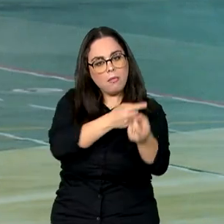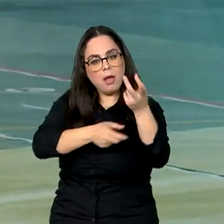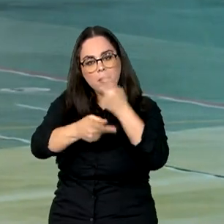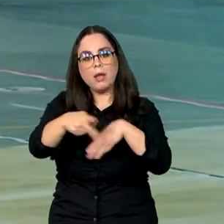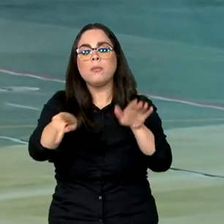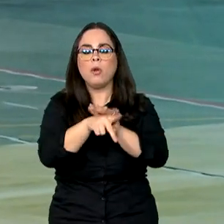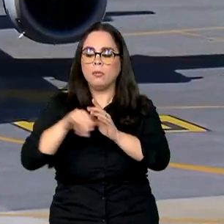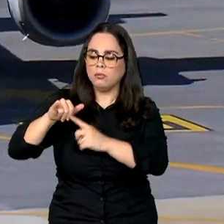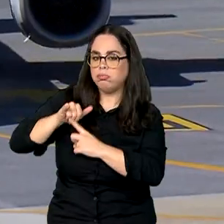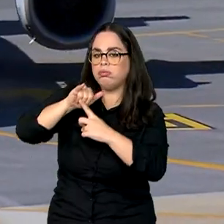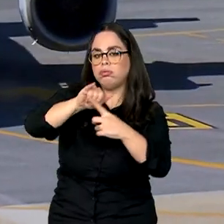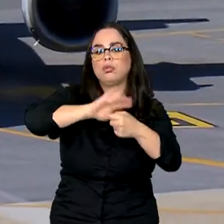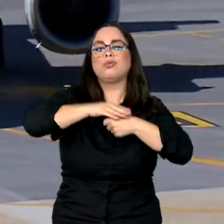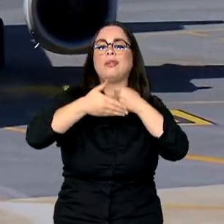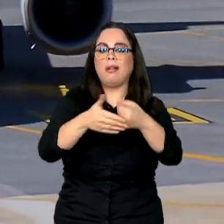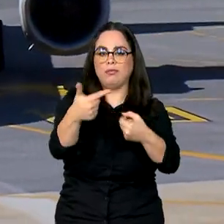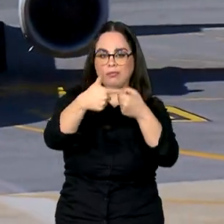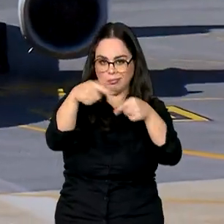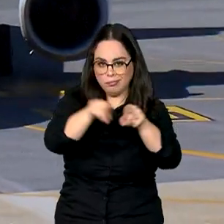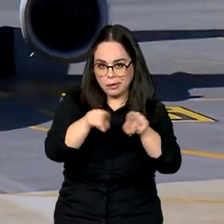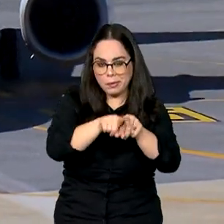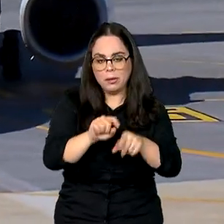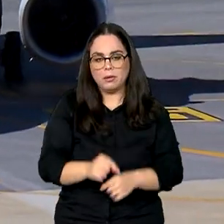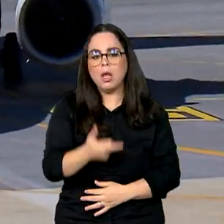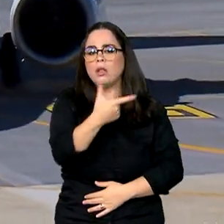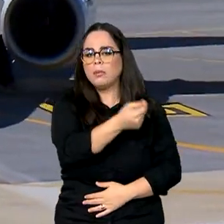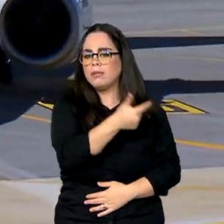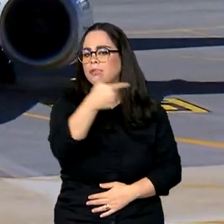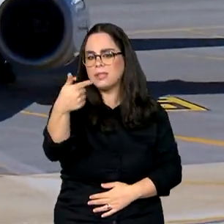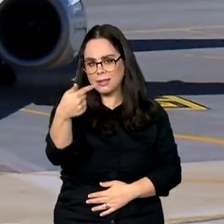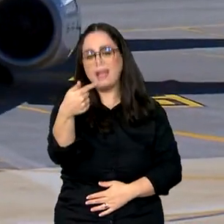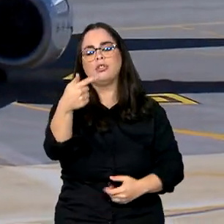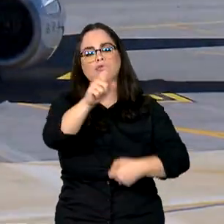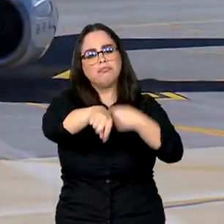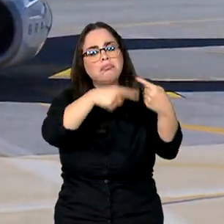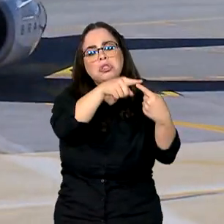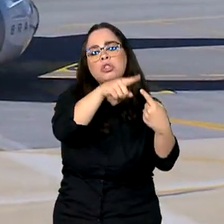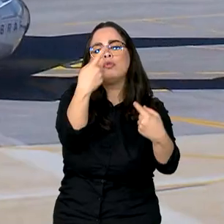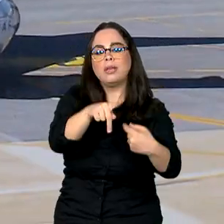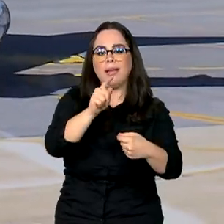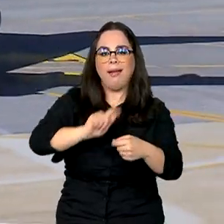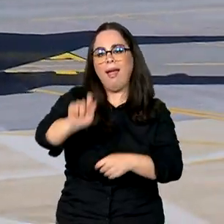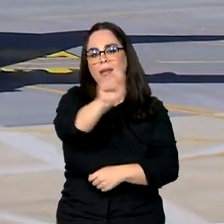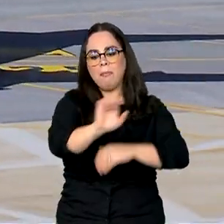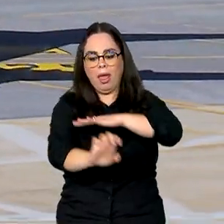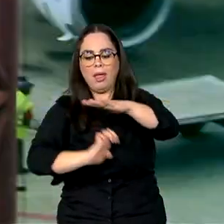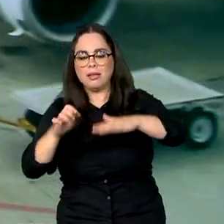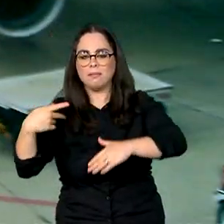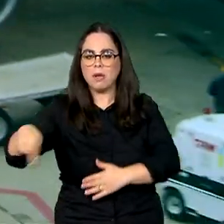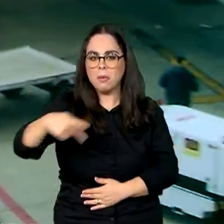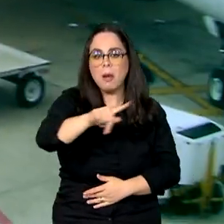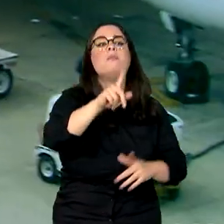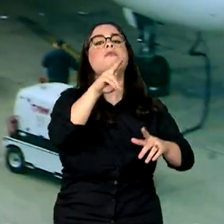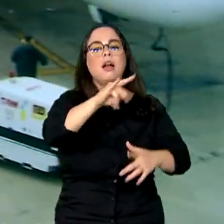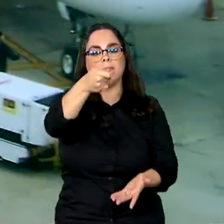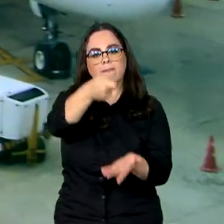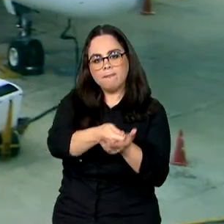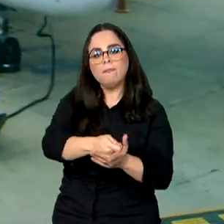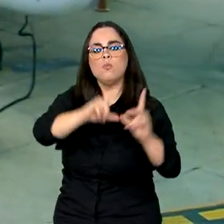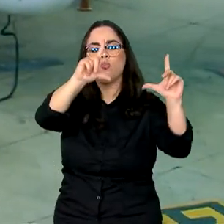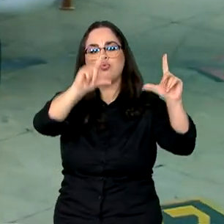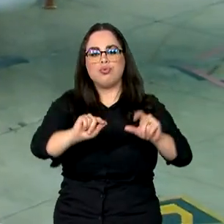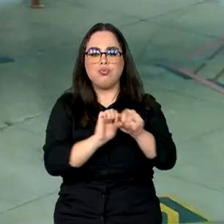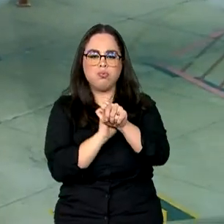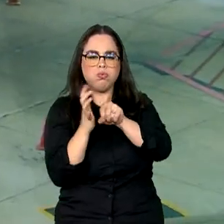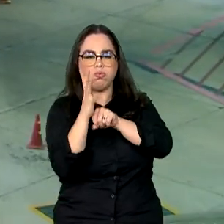de aviação. A partir de 2027, as companhias aéreas serão obrigadas a reduzir as emissões de